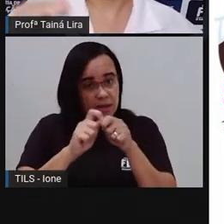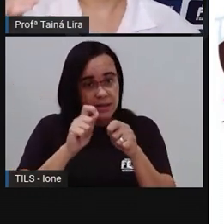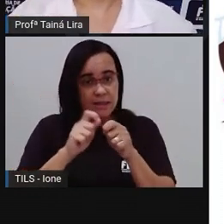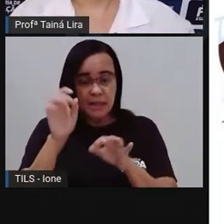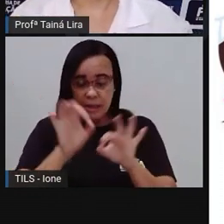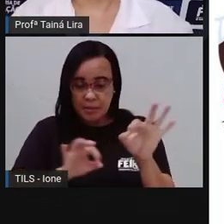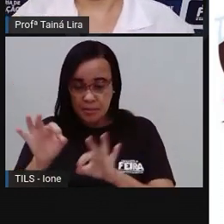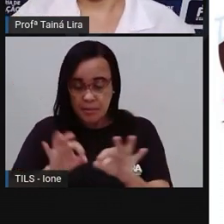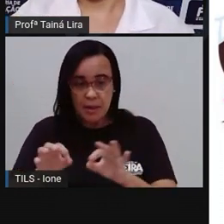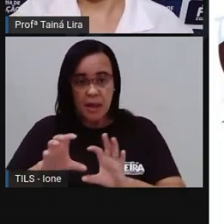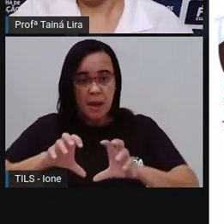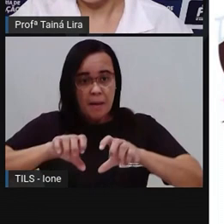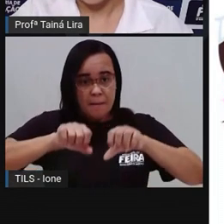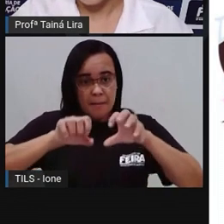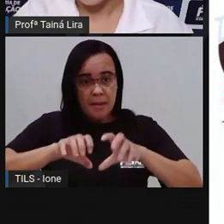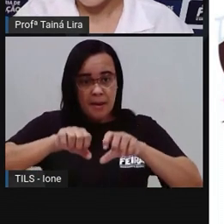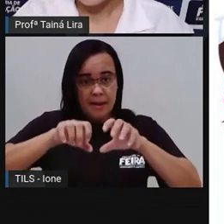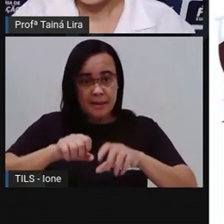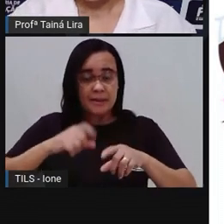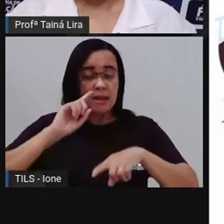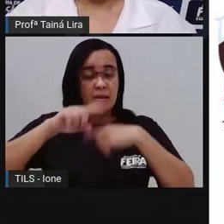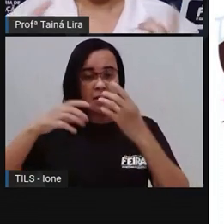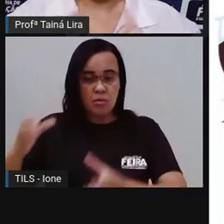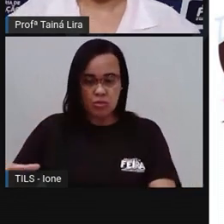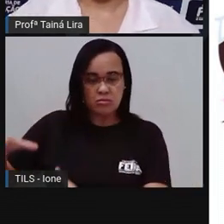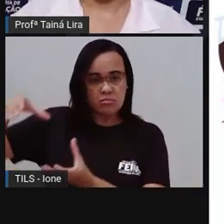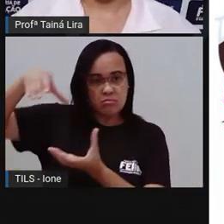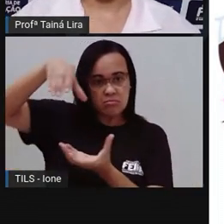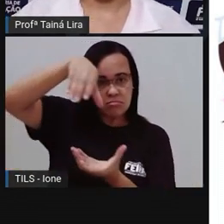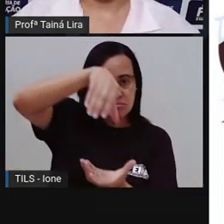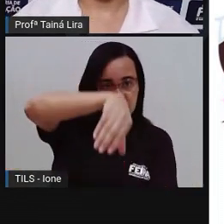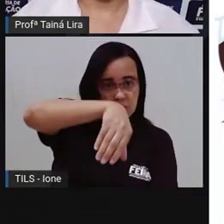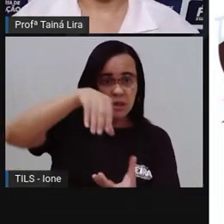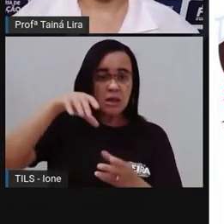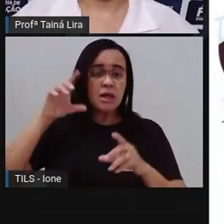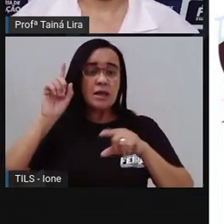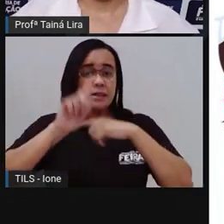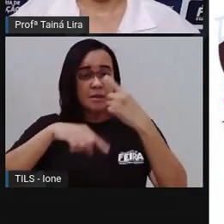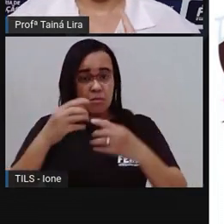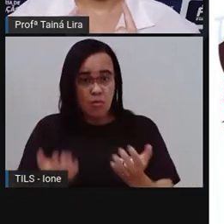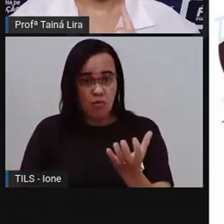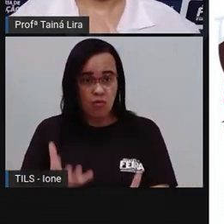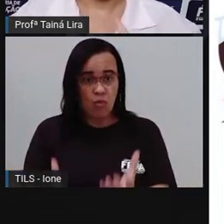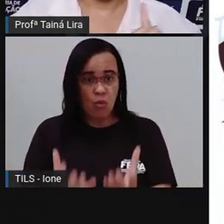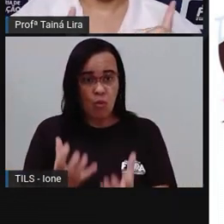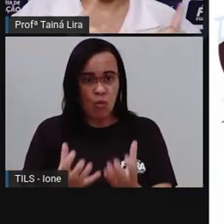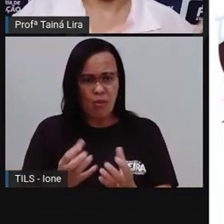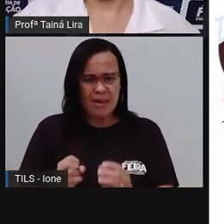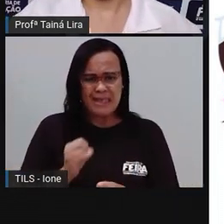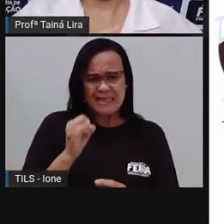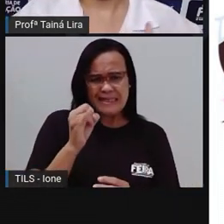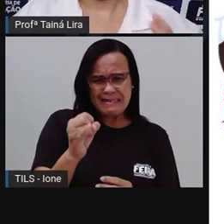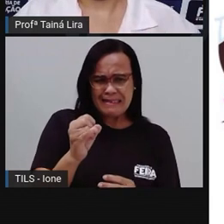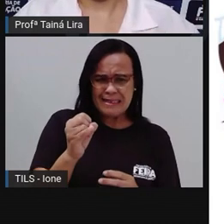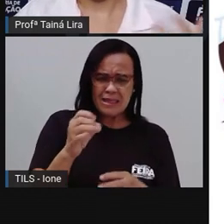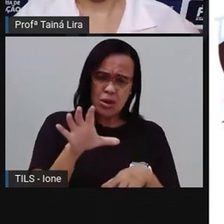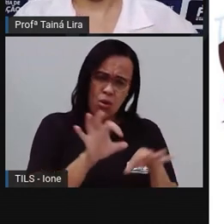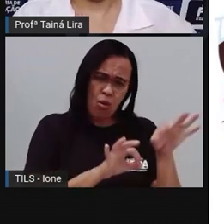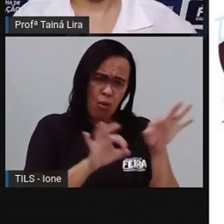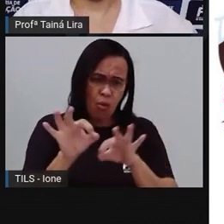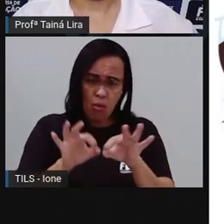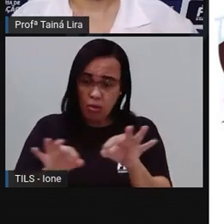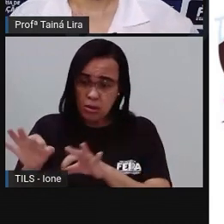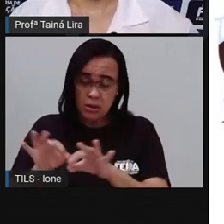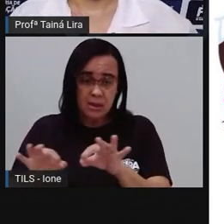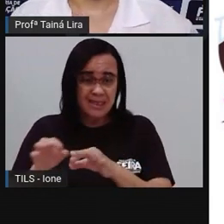forma e colocar a forma ali no forno. Se eu não organizo essas ideias, essas ordens aí podem atrapalhar